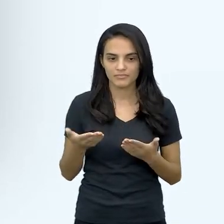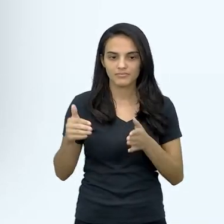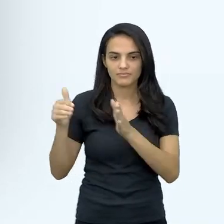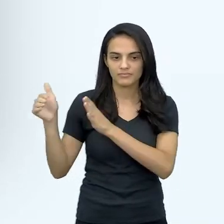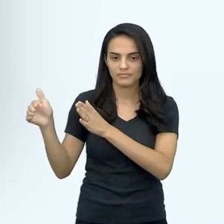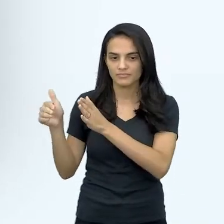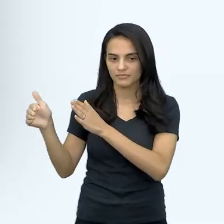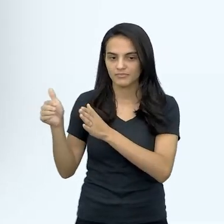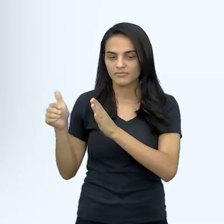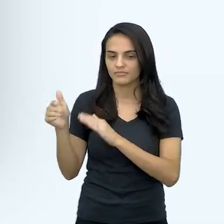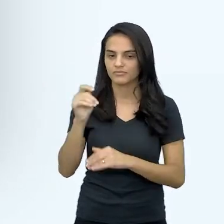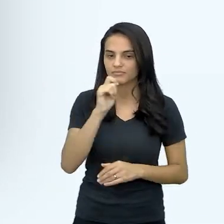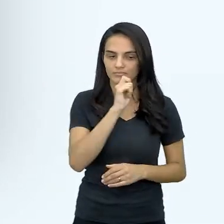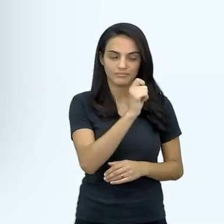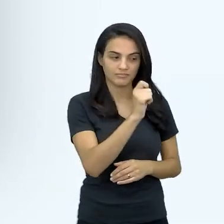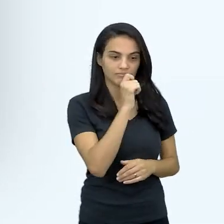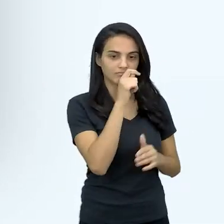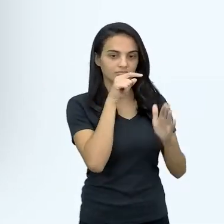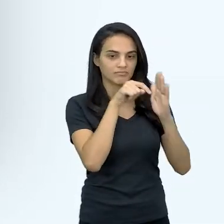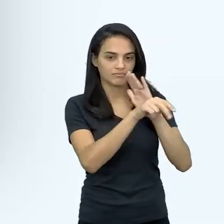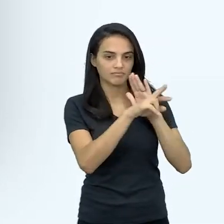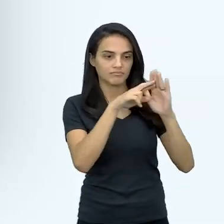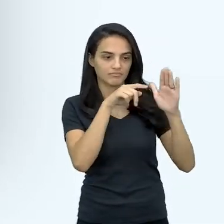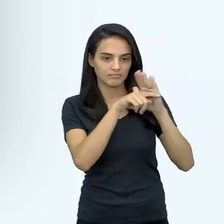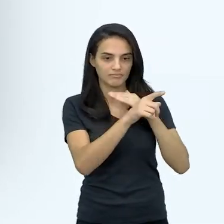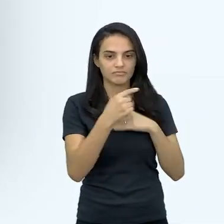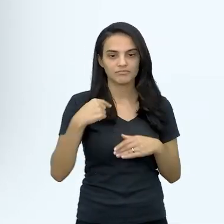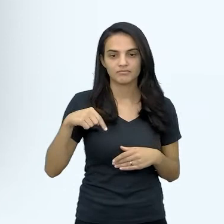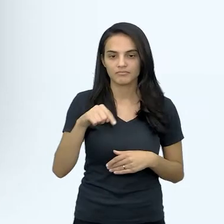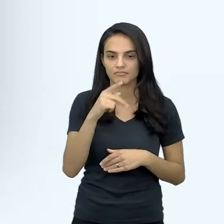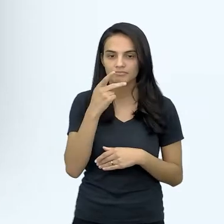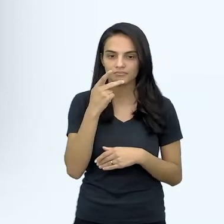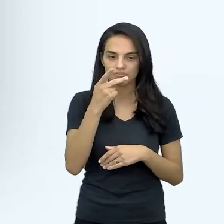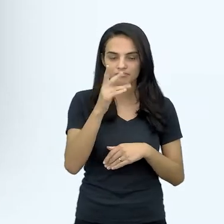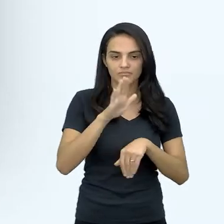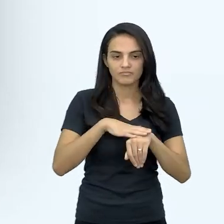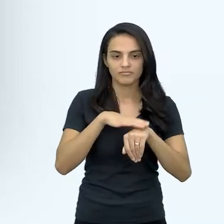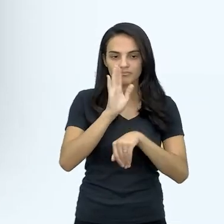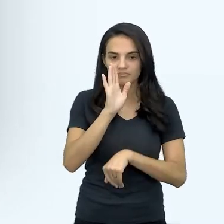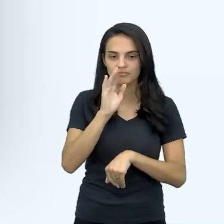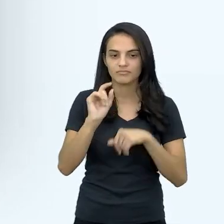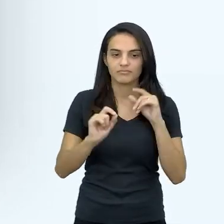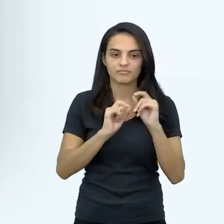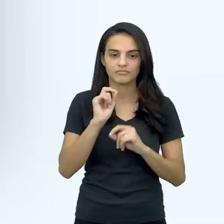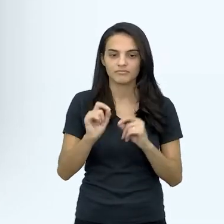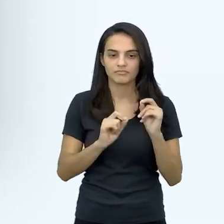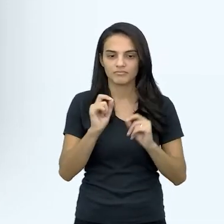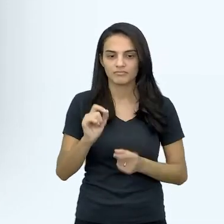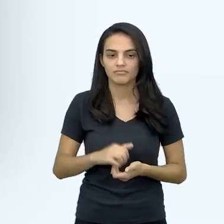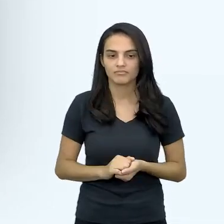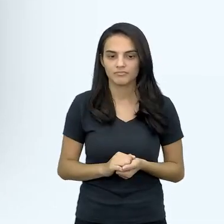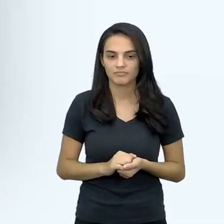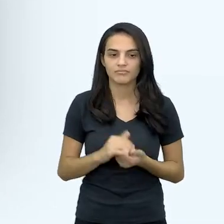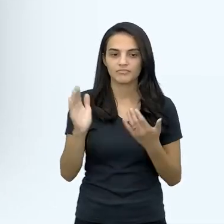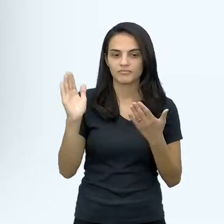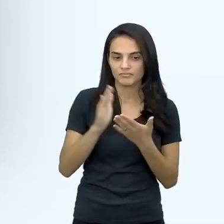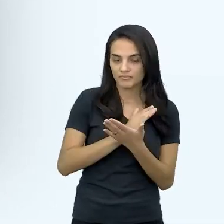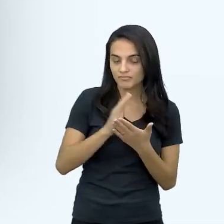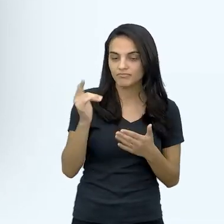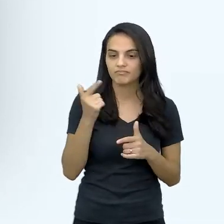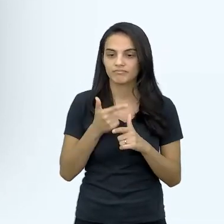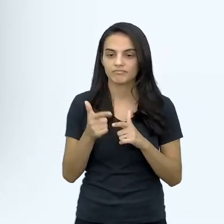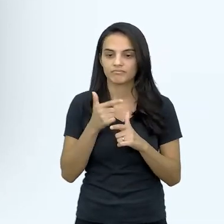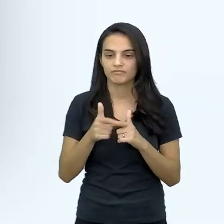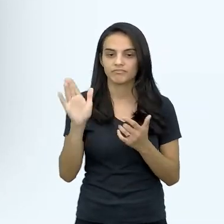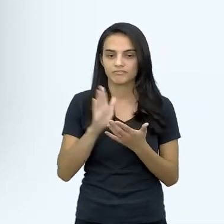momento de entrevista, então, onde a gente vai falar um pouquinho mais a respeito aí de alguns problemas